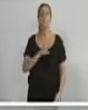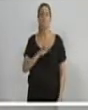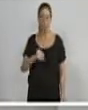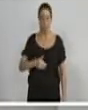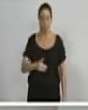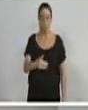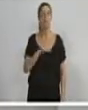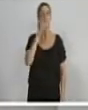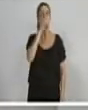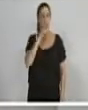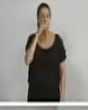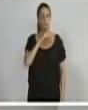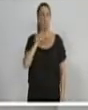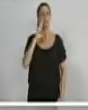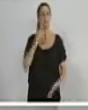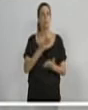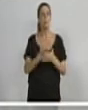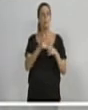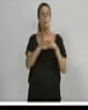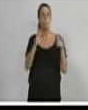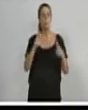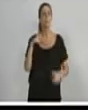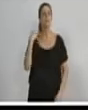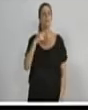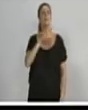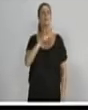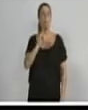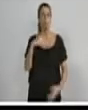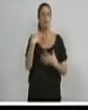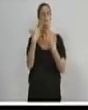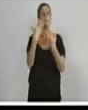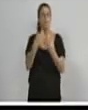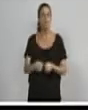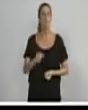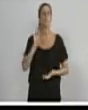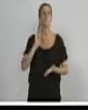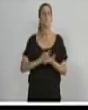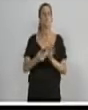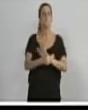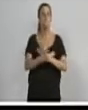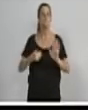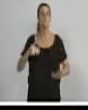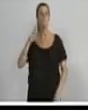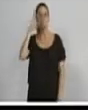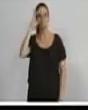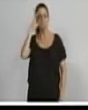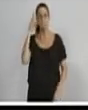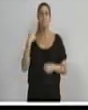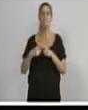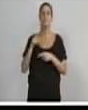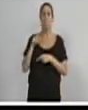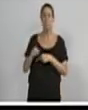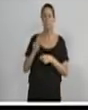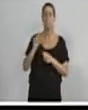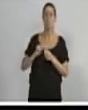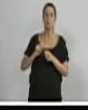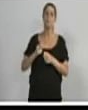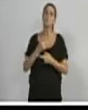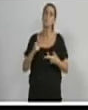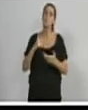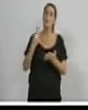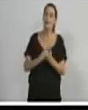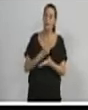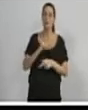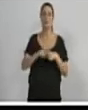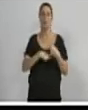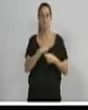domingo, quando a maioria dos senhores deputados votarem sim, não só pelas pedaladas fiscais, mas também por